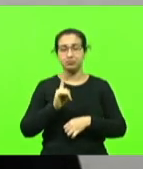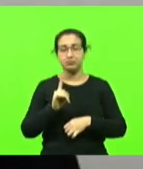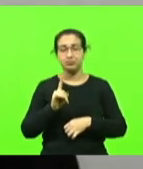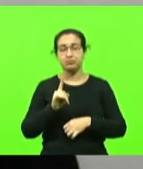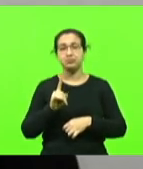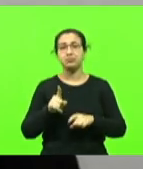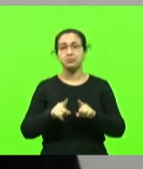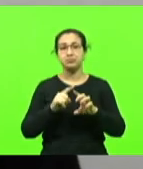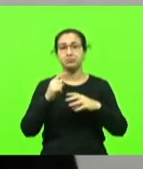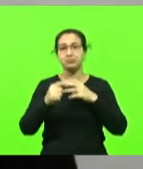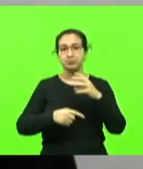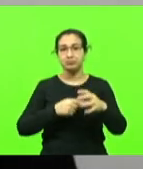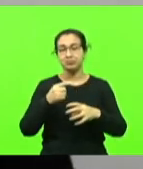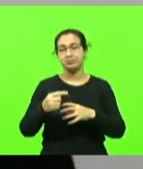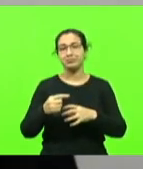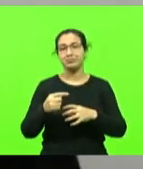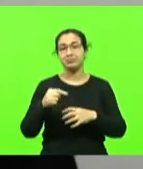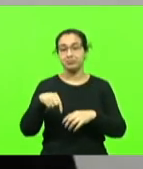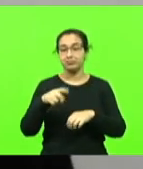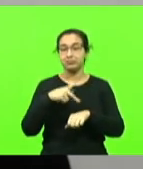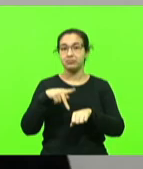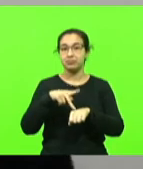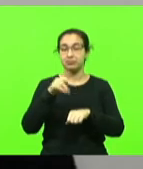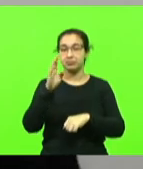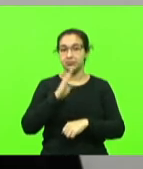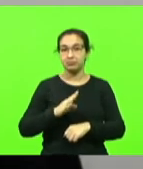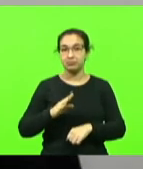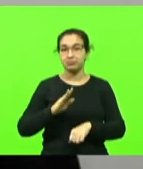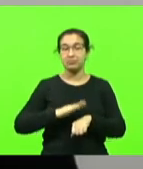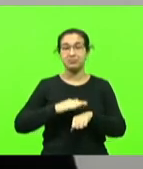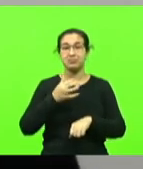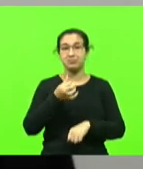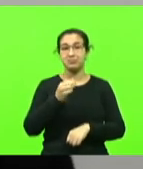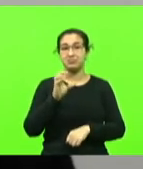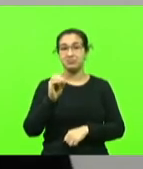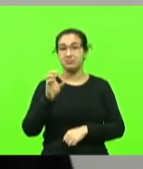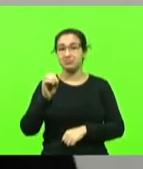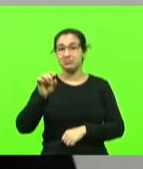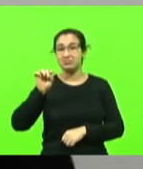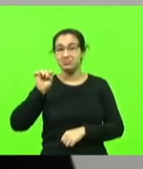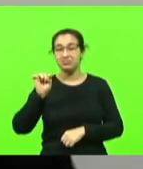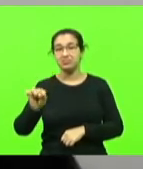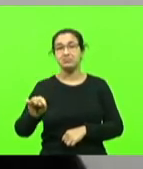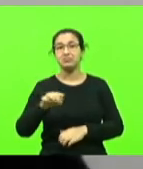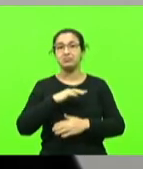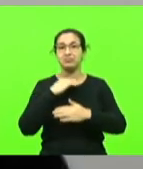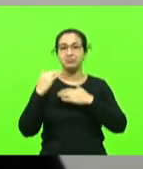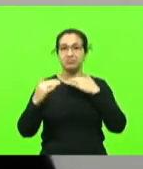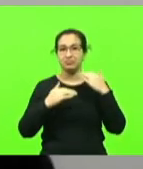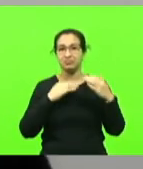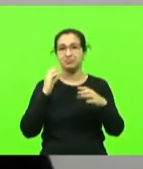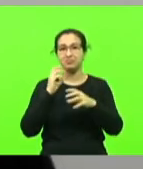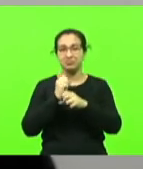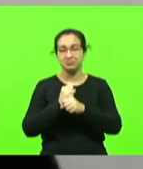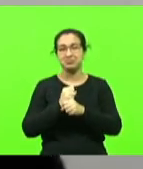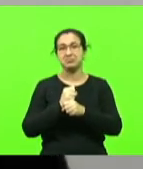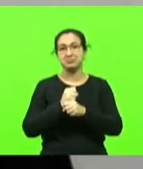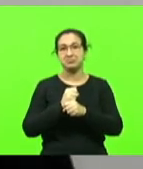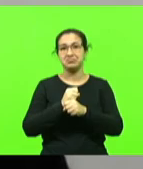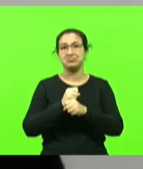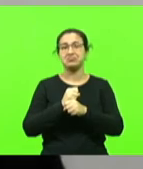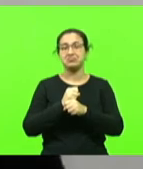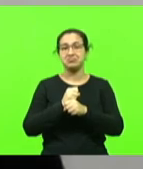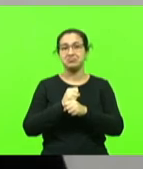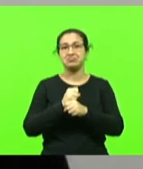mil mortes notificadas, fora as que não foram notificadas, como estamos vendo aí, vindo ao